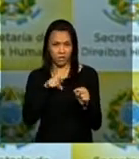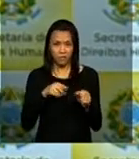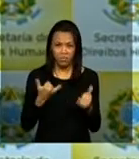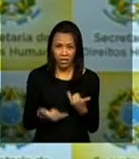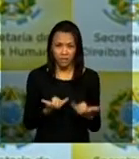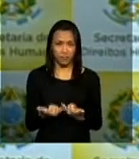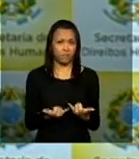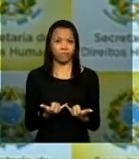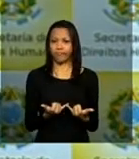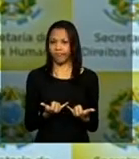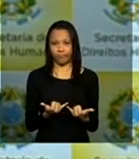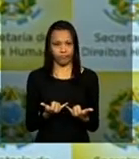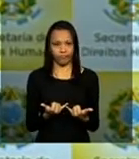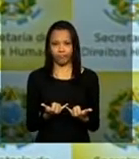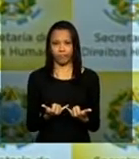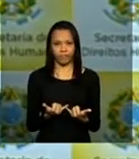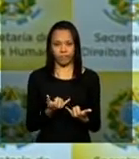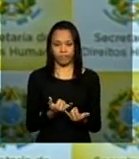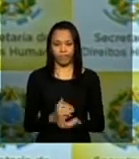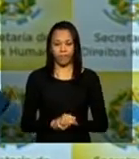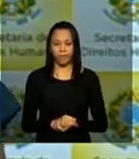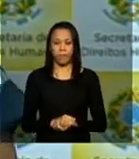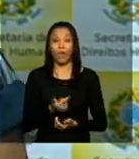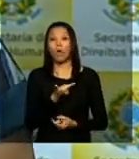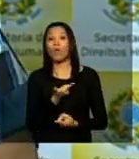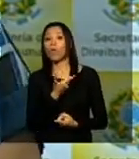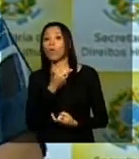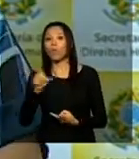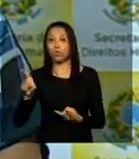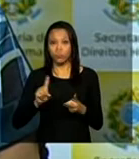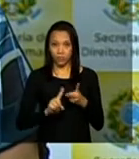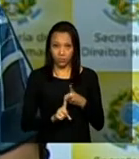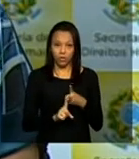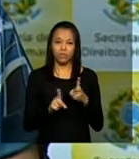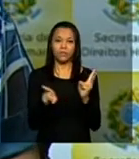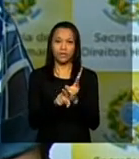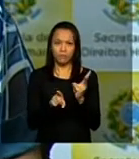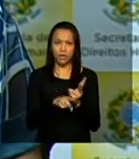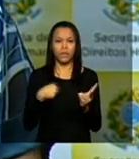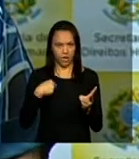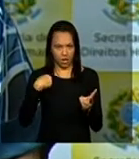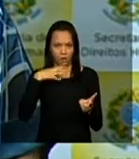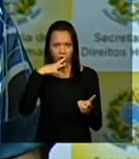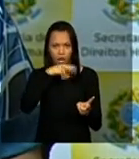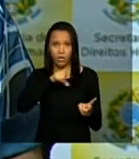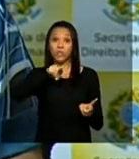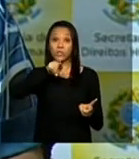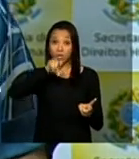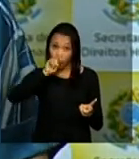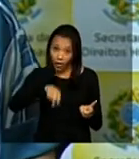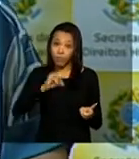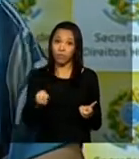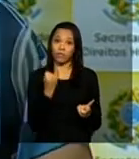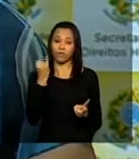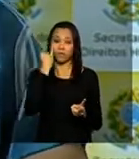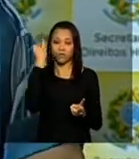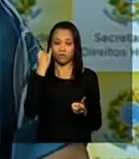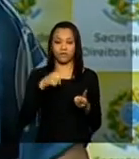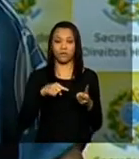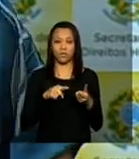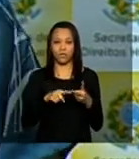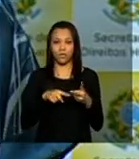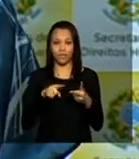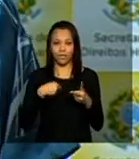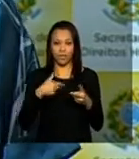outro aspecto que considero importante na oportunidade